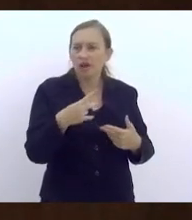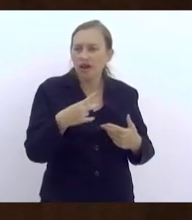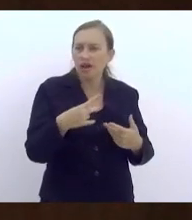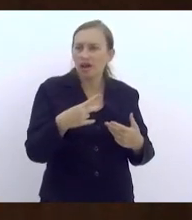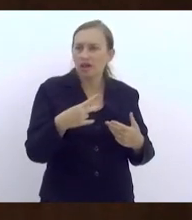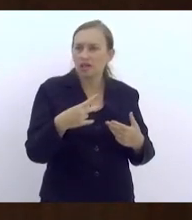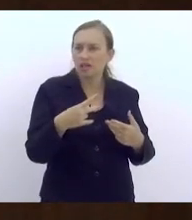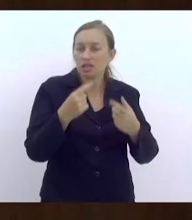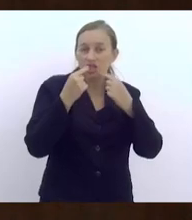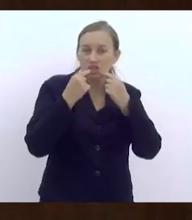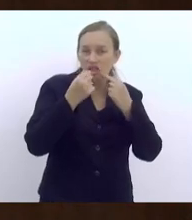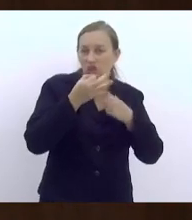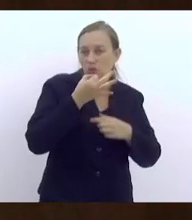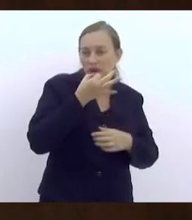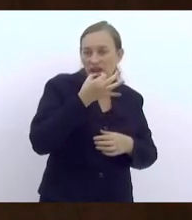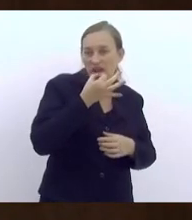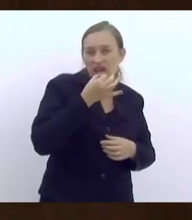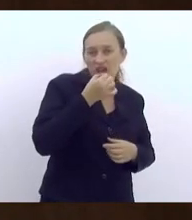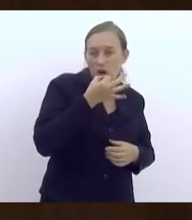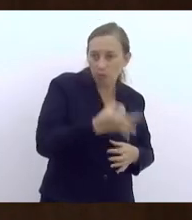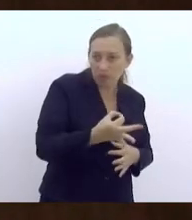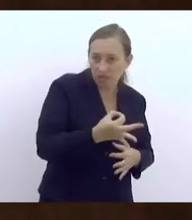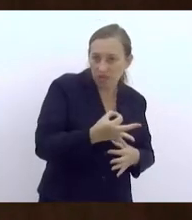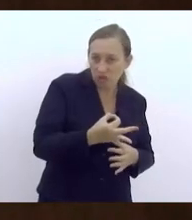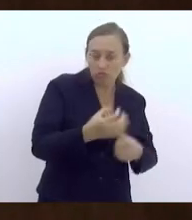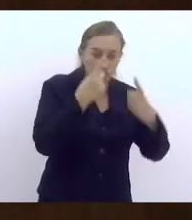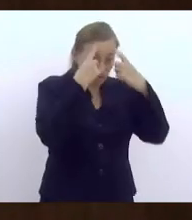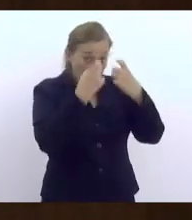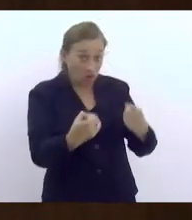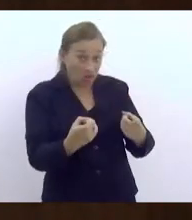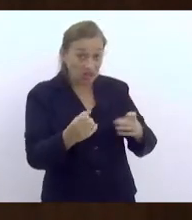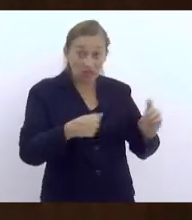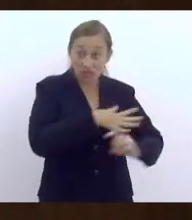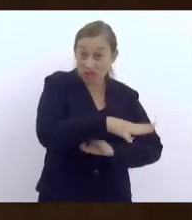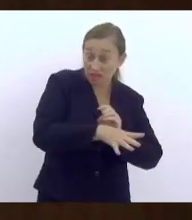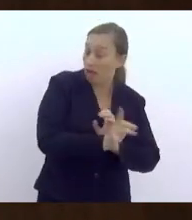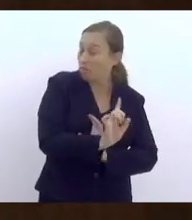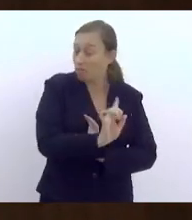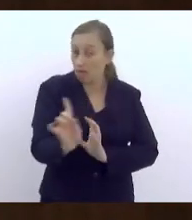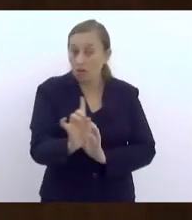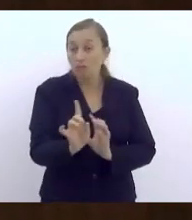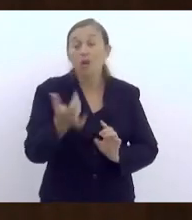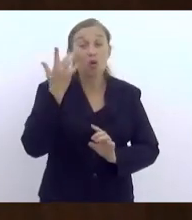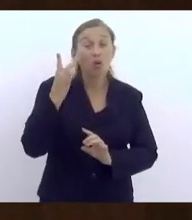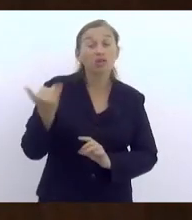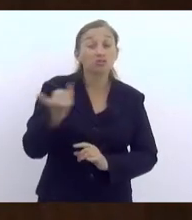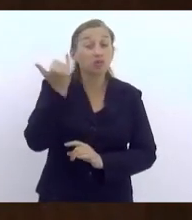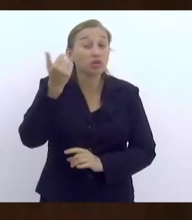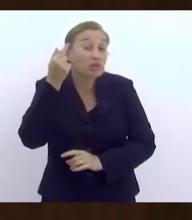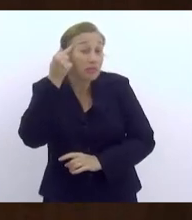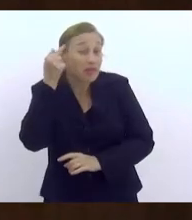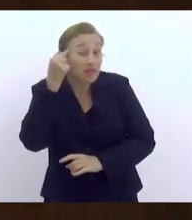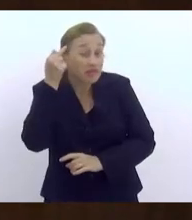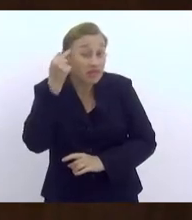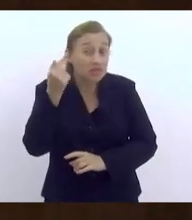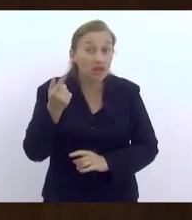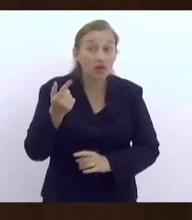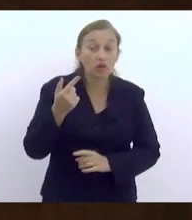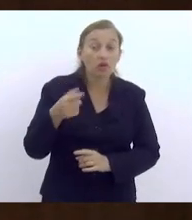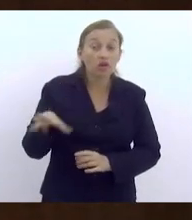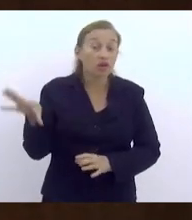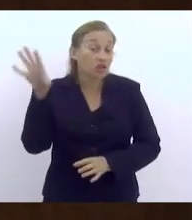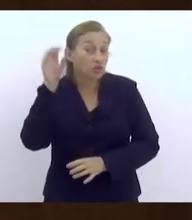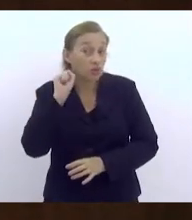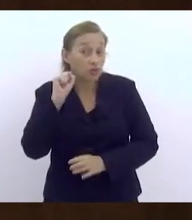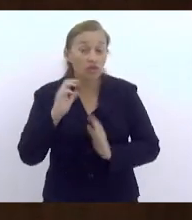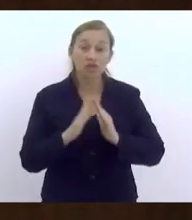perspectiva crítica da educação, da sociedade, da violência, etc. Então, acho importante a gente pensar que aquilo que a gente vai escutar